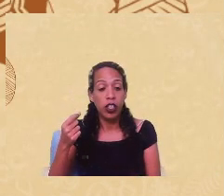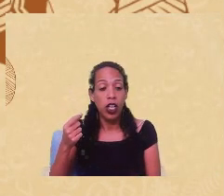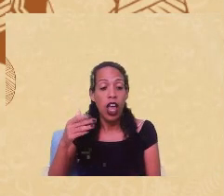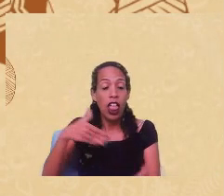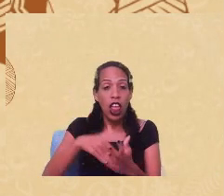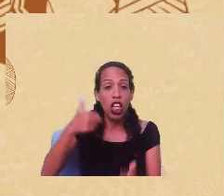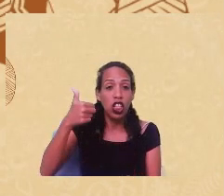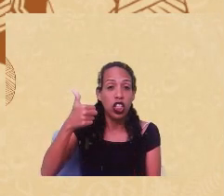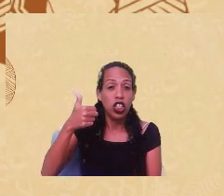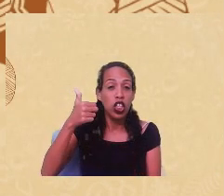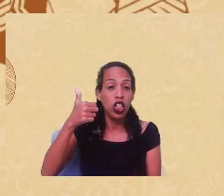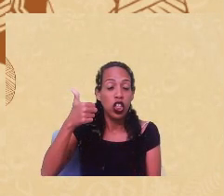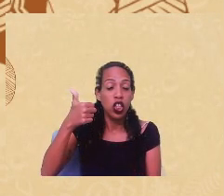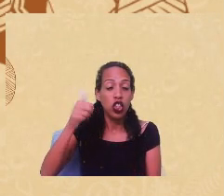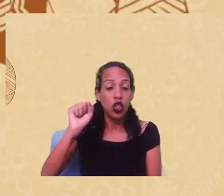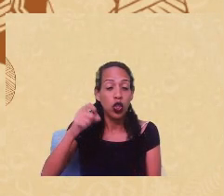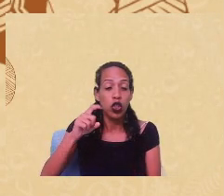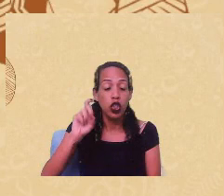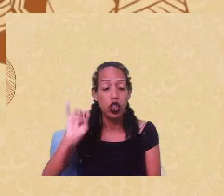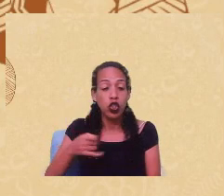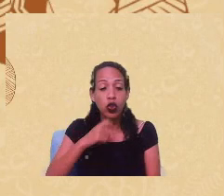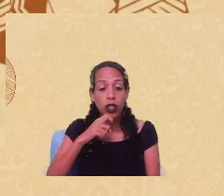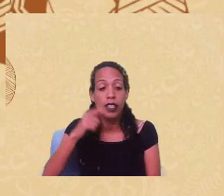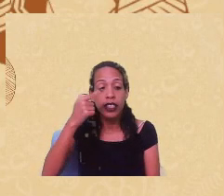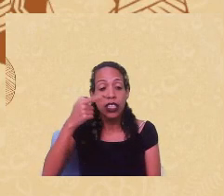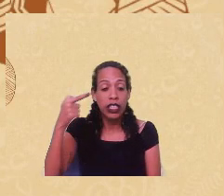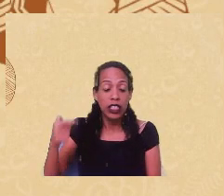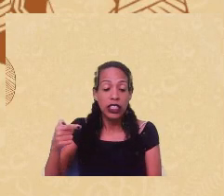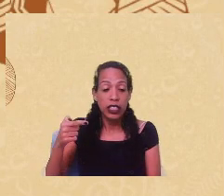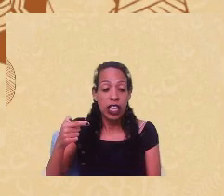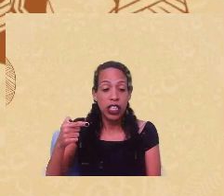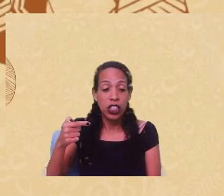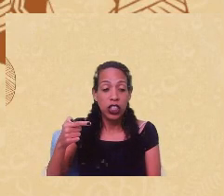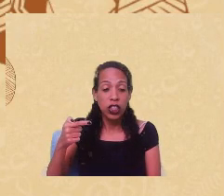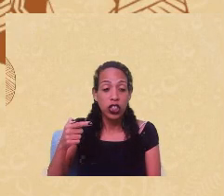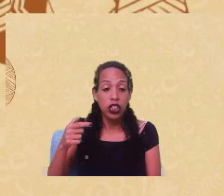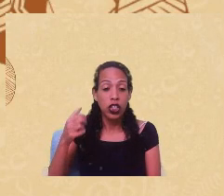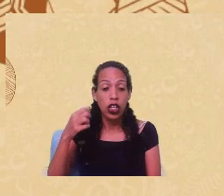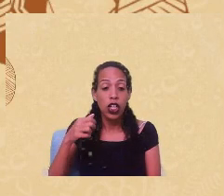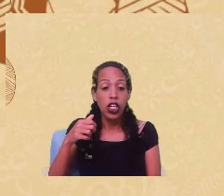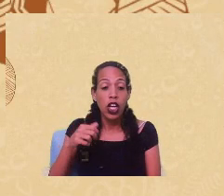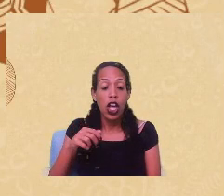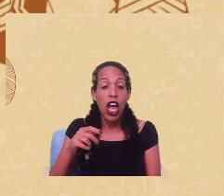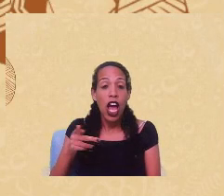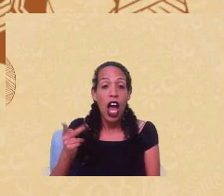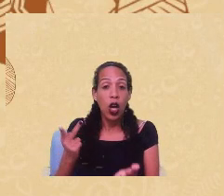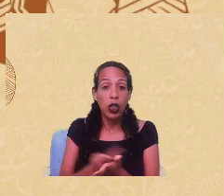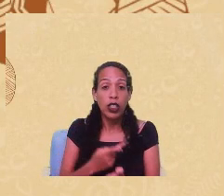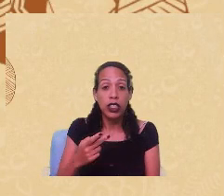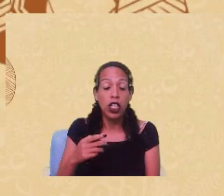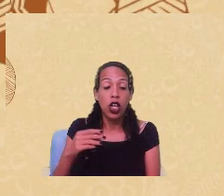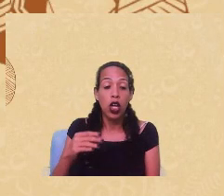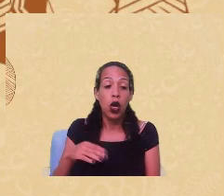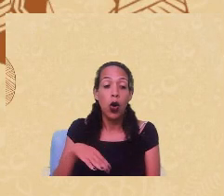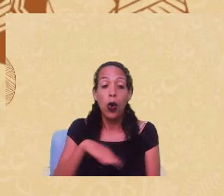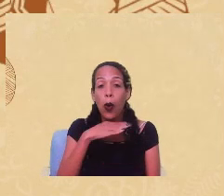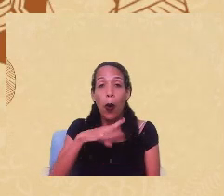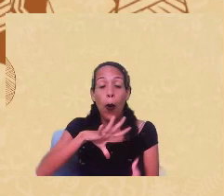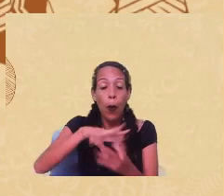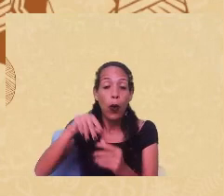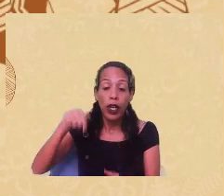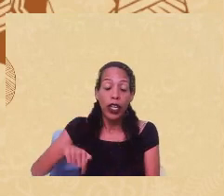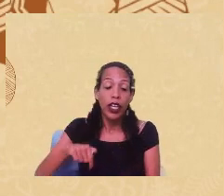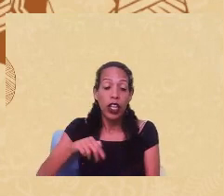era responsável por 77% dos casos de mortalidade materna no mundo em razão de Covid. Isso quer dizer que no mundo